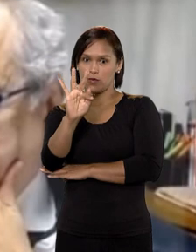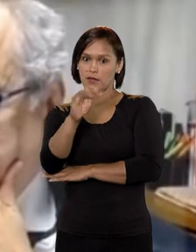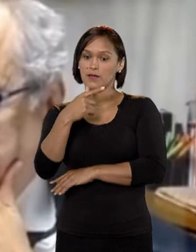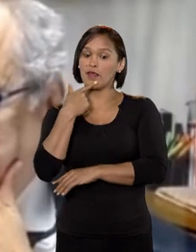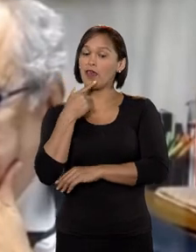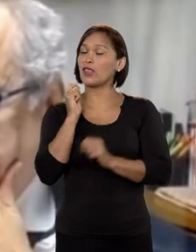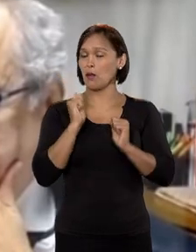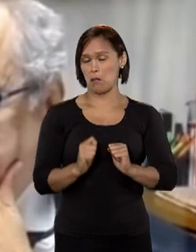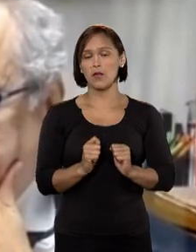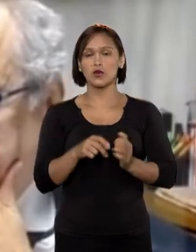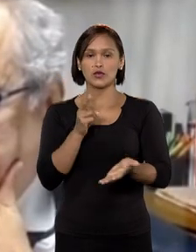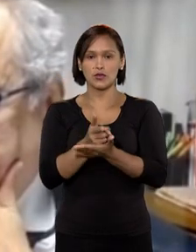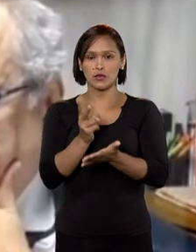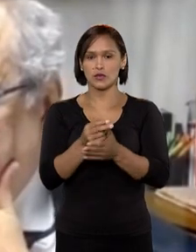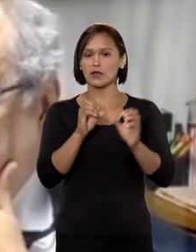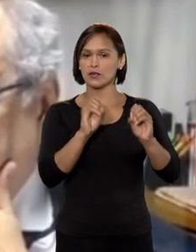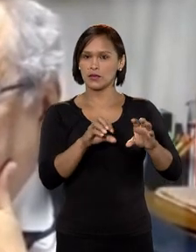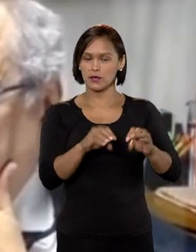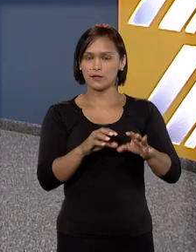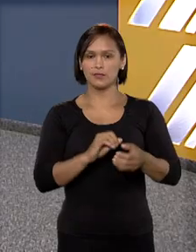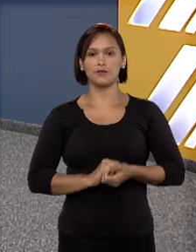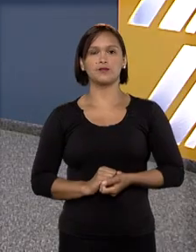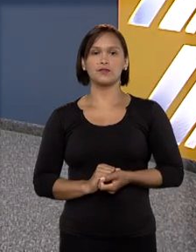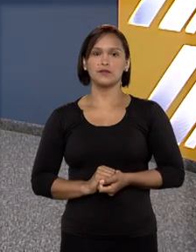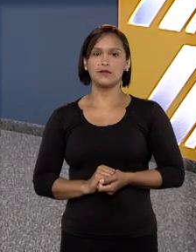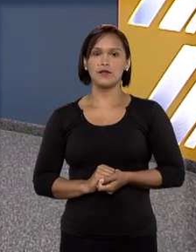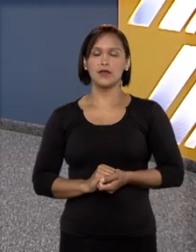e assim autorizou o homem a exercer a atividade.